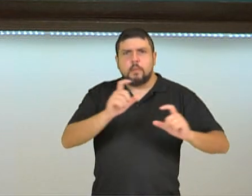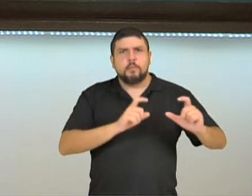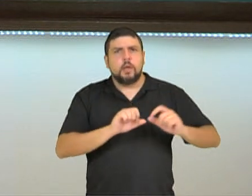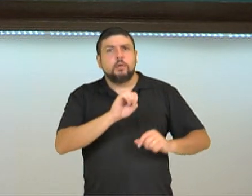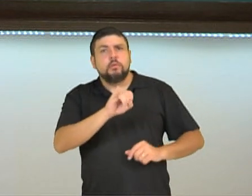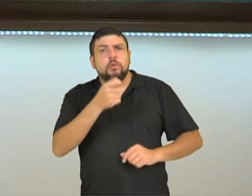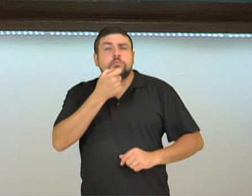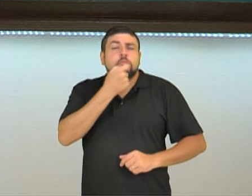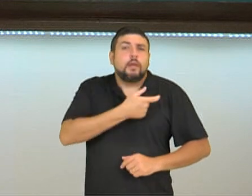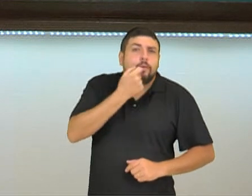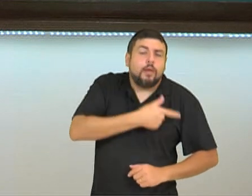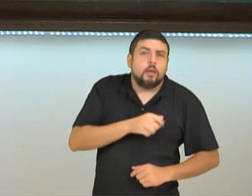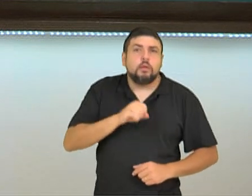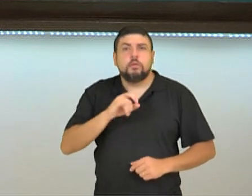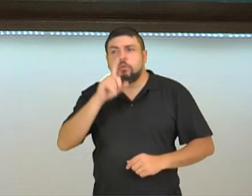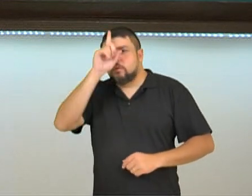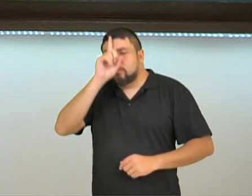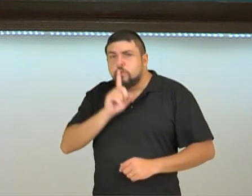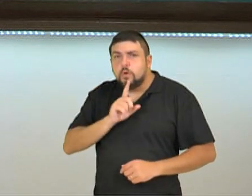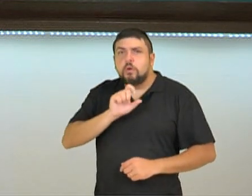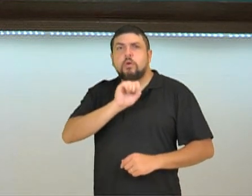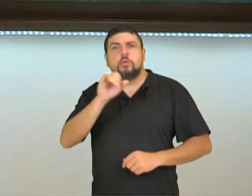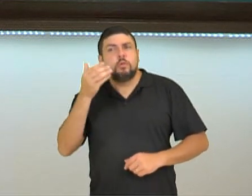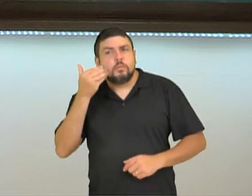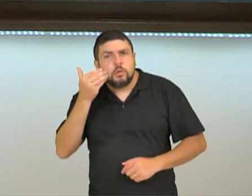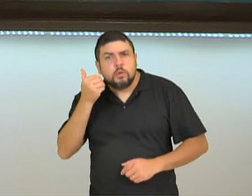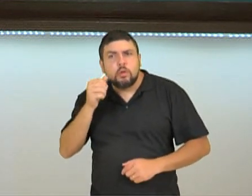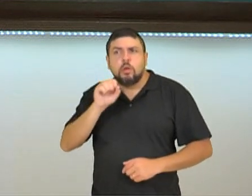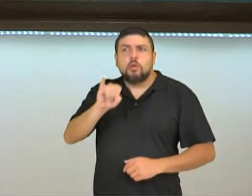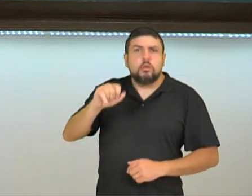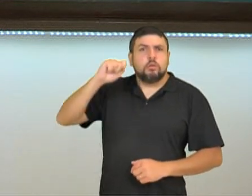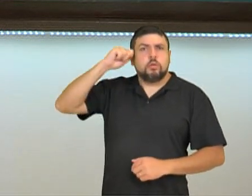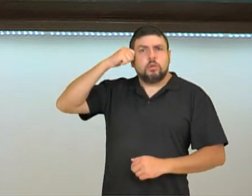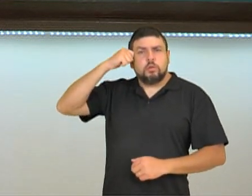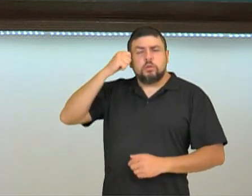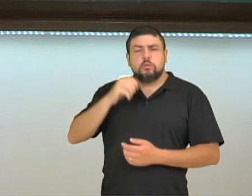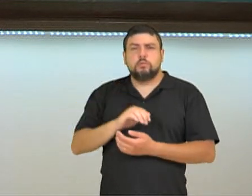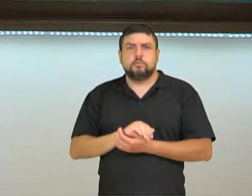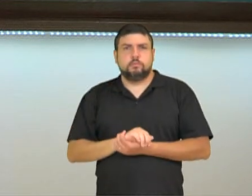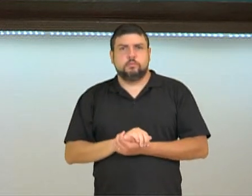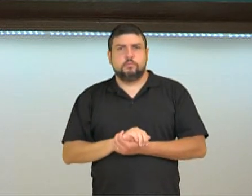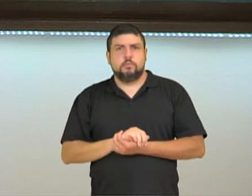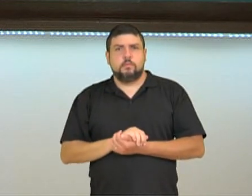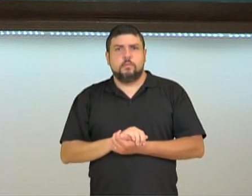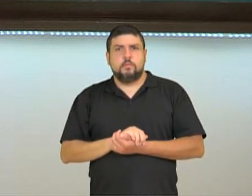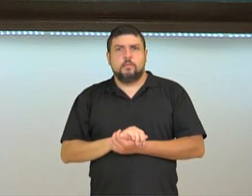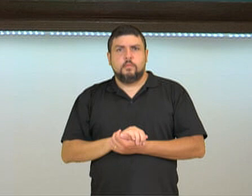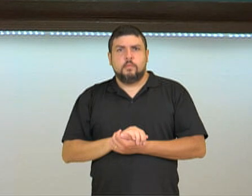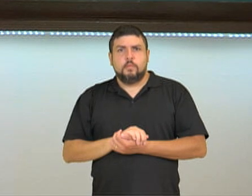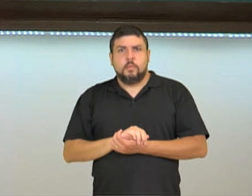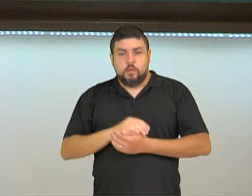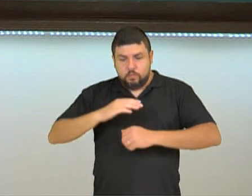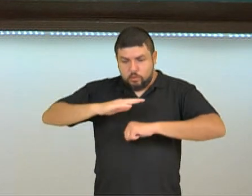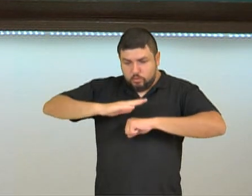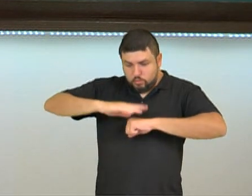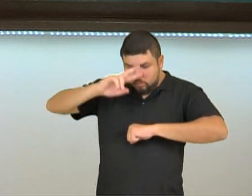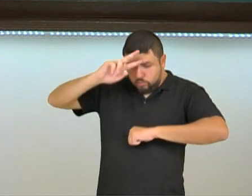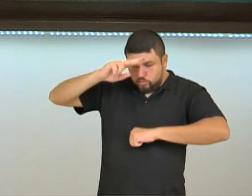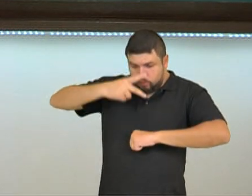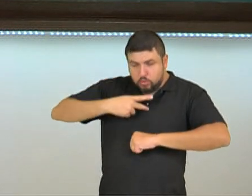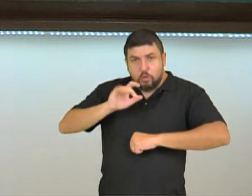se você é loiro, se você é moreno, se você é negro. Essa questão que você constituiu, a sua imagem como pessoa